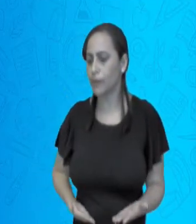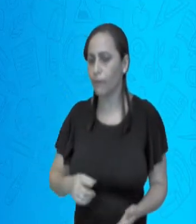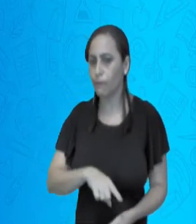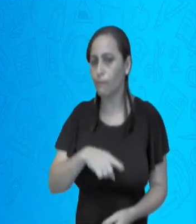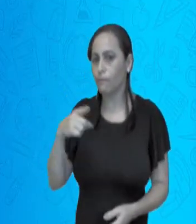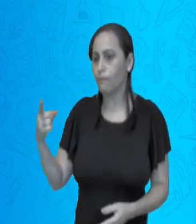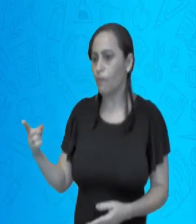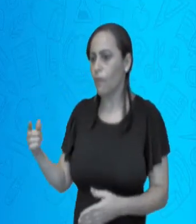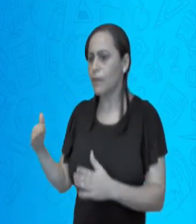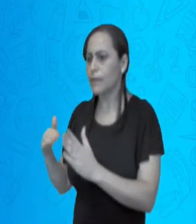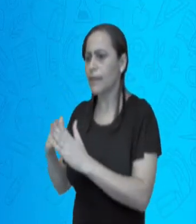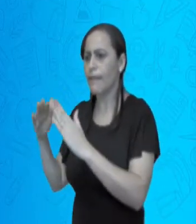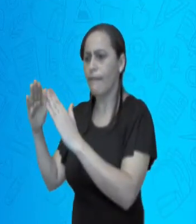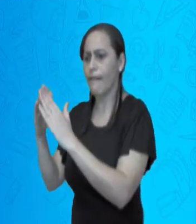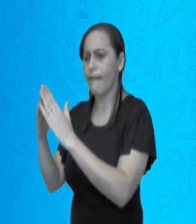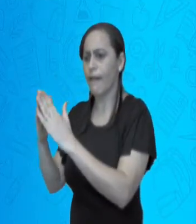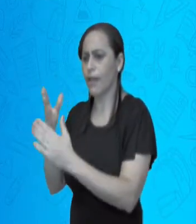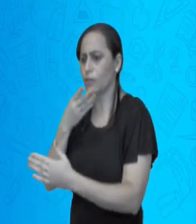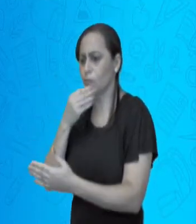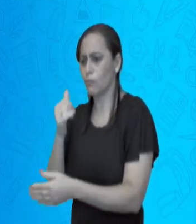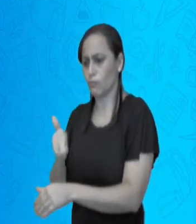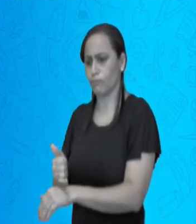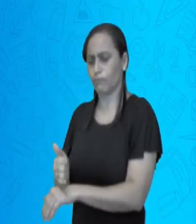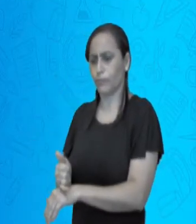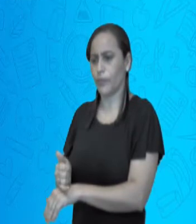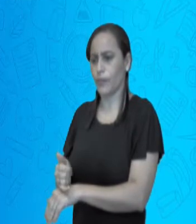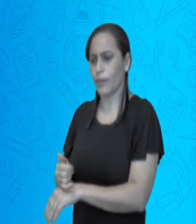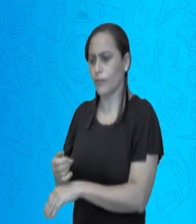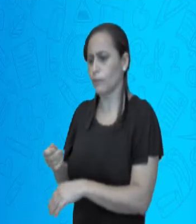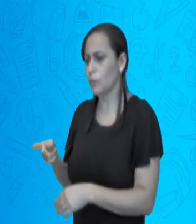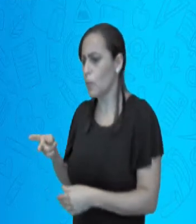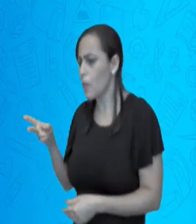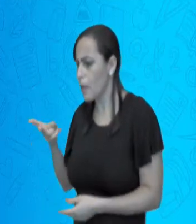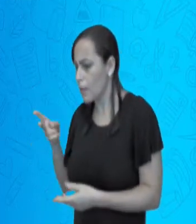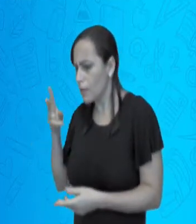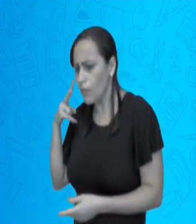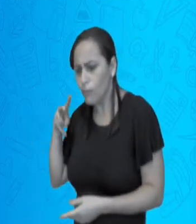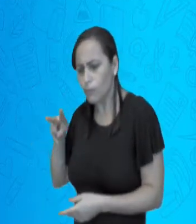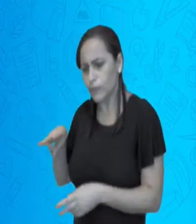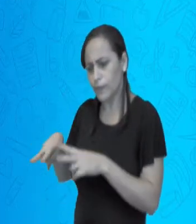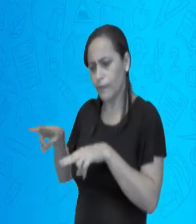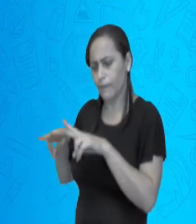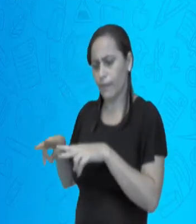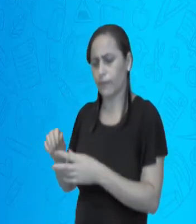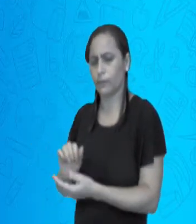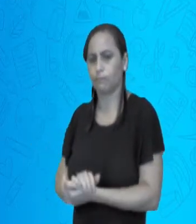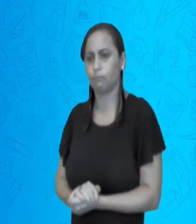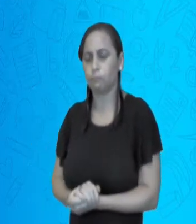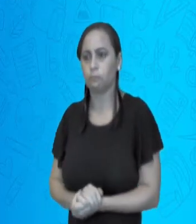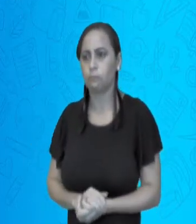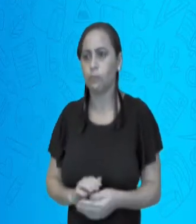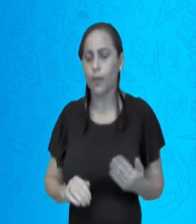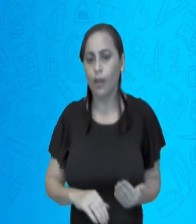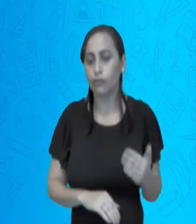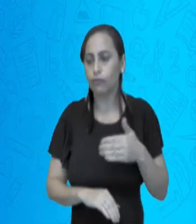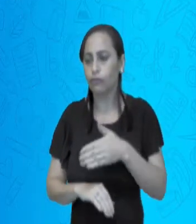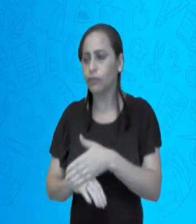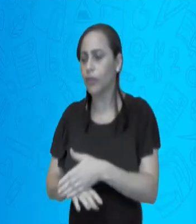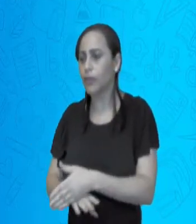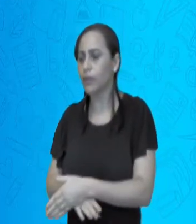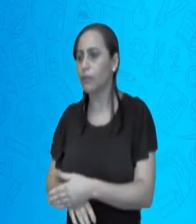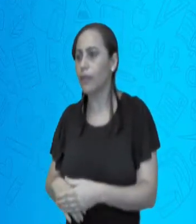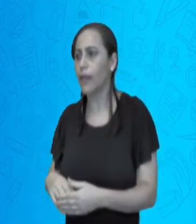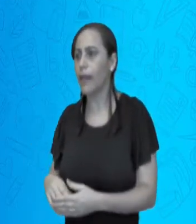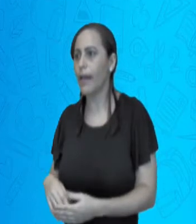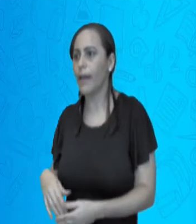a casa do ferreiro e sondasse tintim por tintim. Lá ele chegando, foi recebido pela filha do ferreiro.